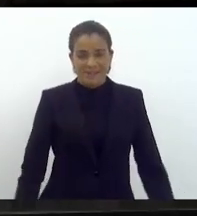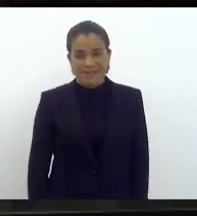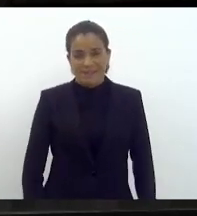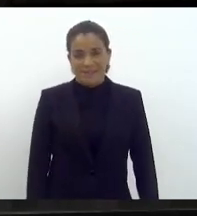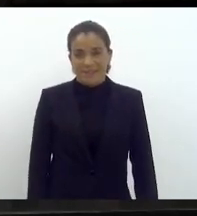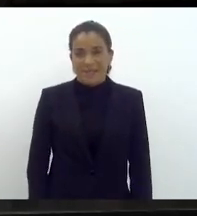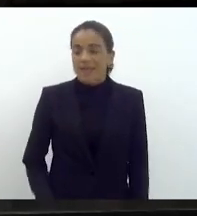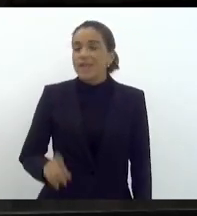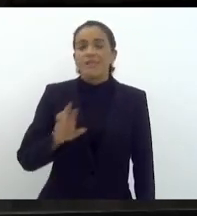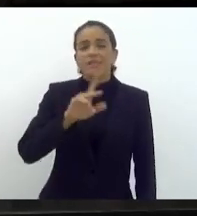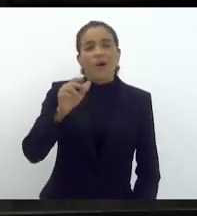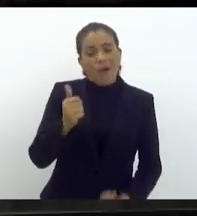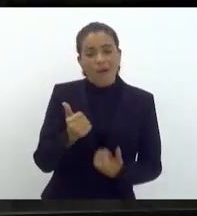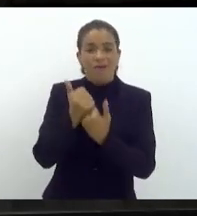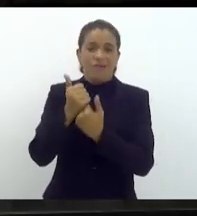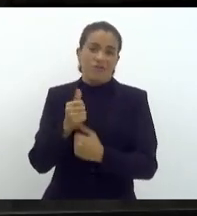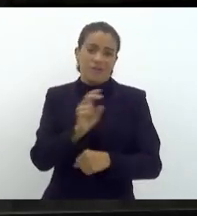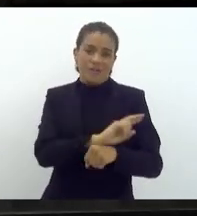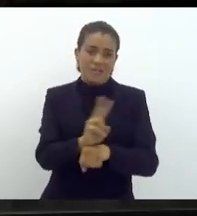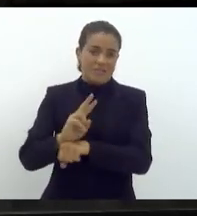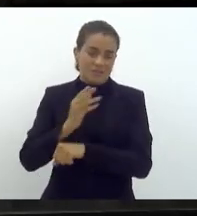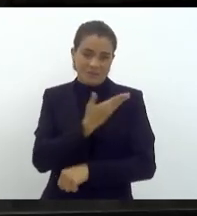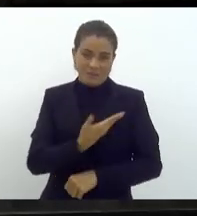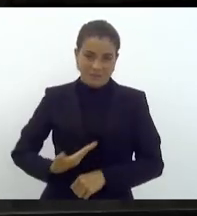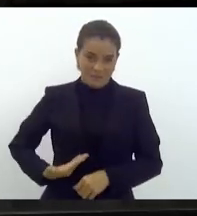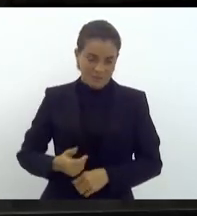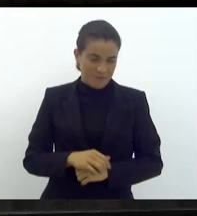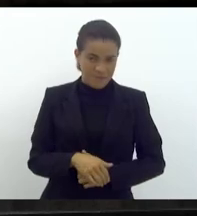não é a favor da segurança pública, é contra a história.